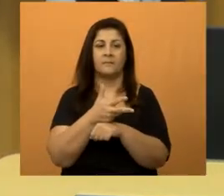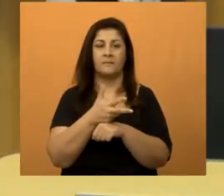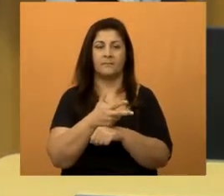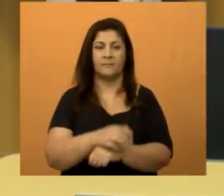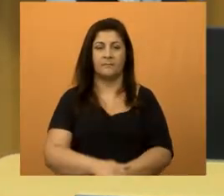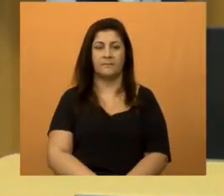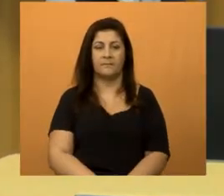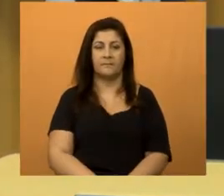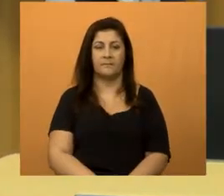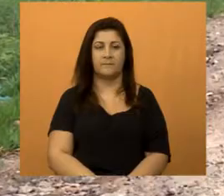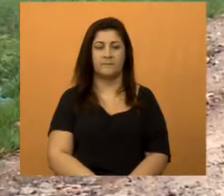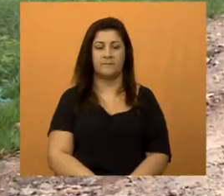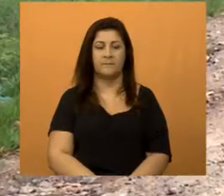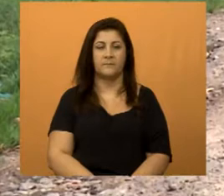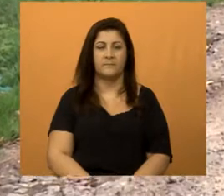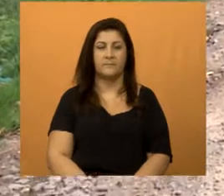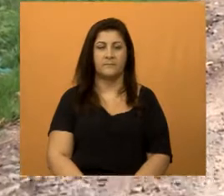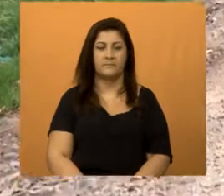Paraíso. Por favor.